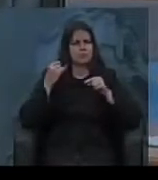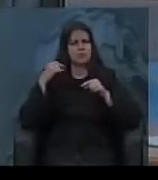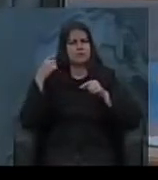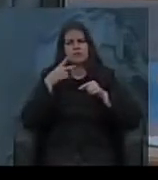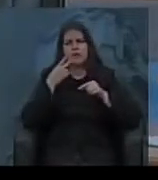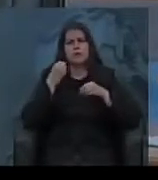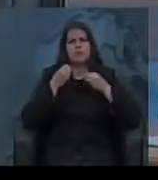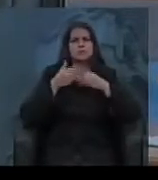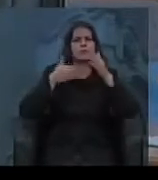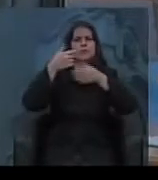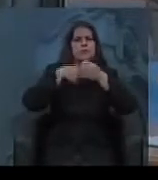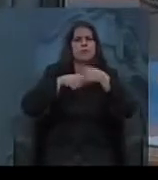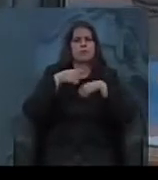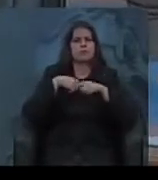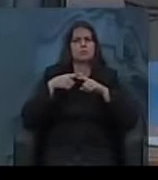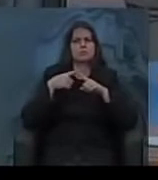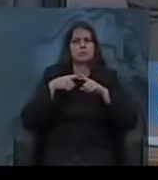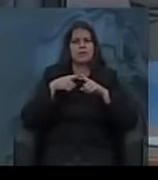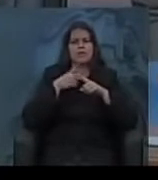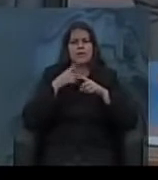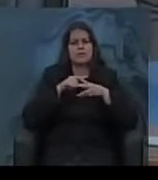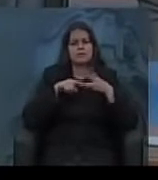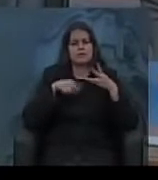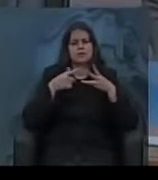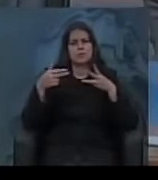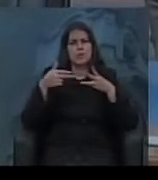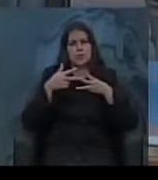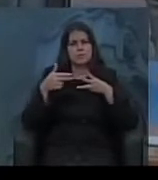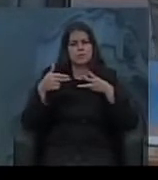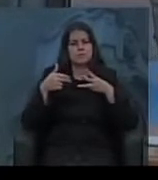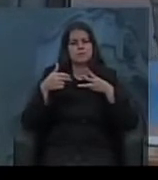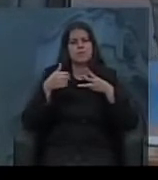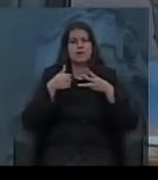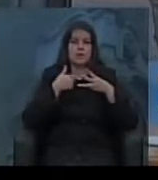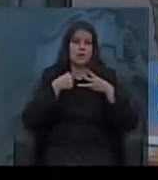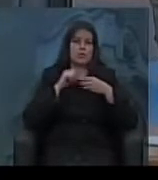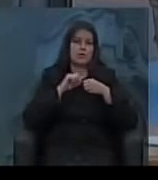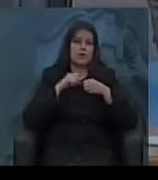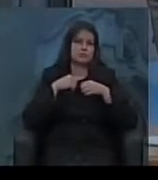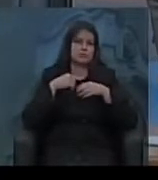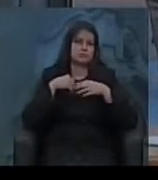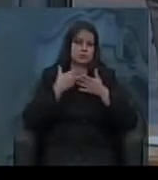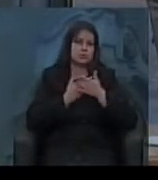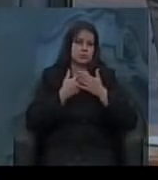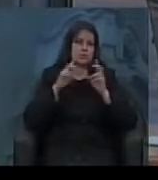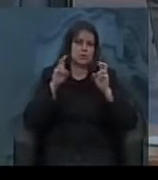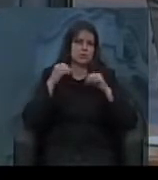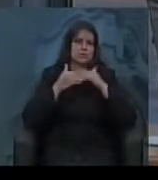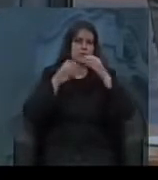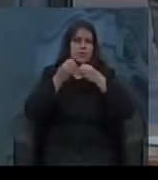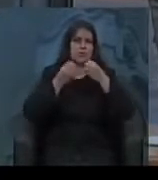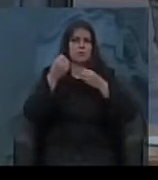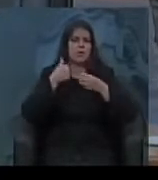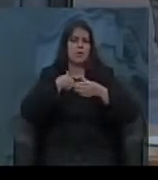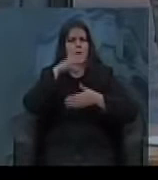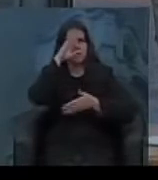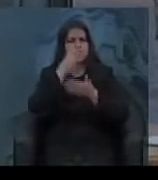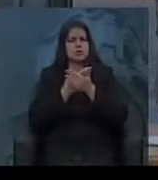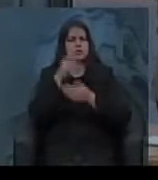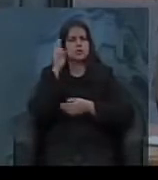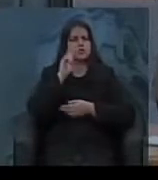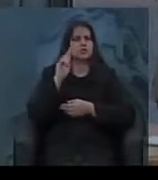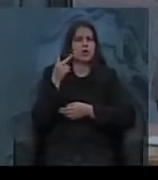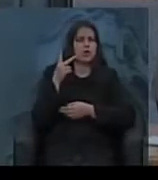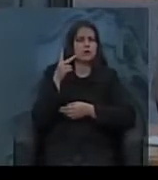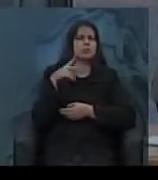quando a gente fala em desenvolvimento econômico, trazer três variáveis. Eu, como um desenvolvimentista, acredito que história, política e economia